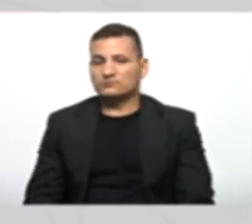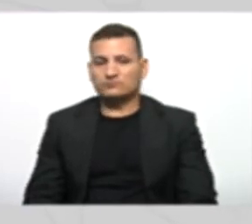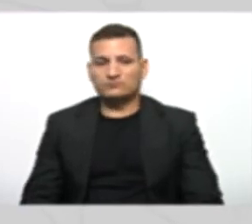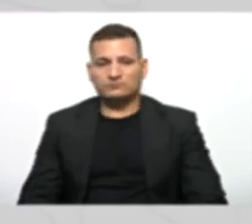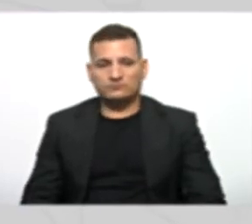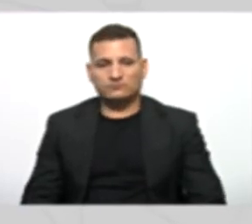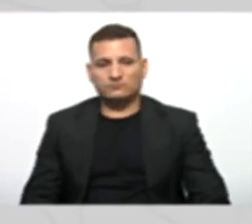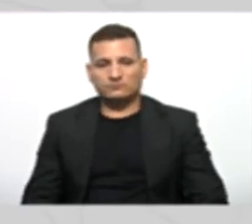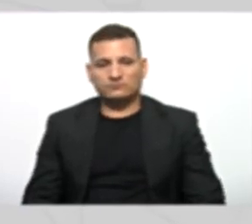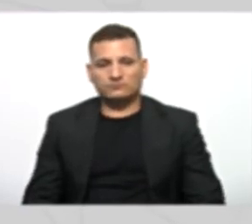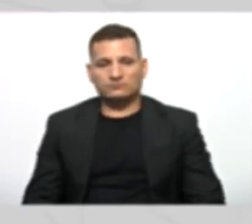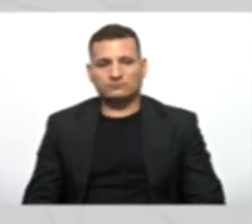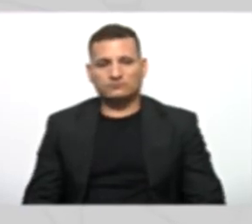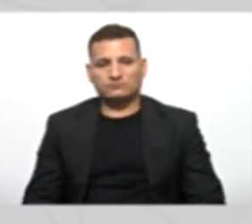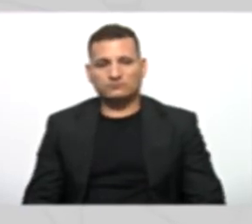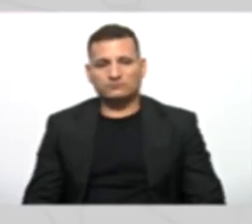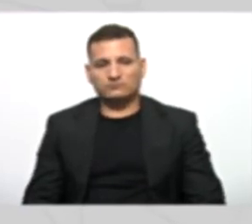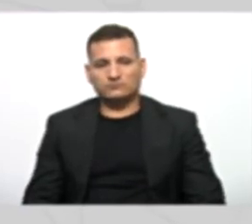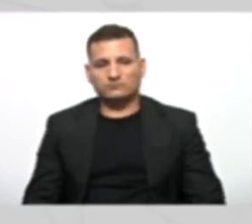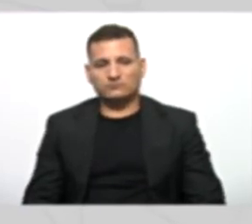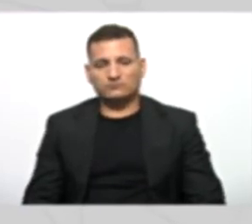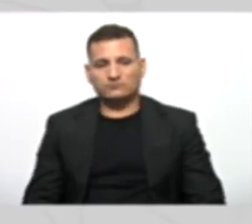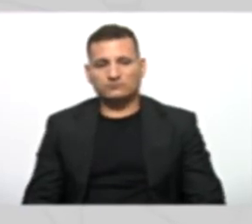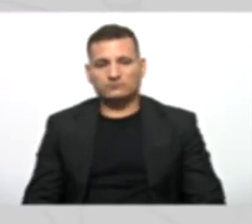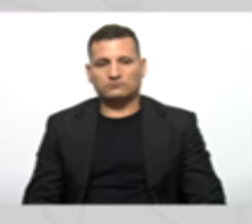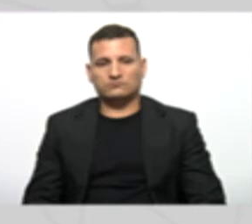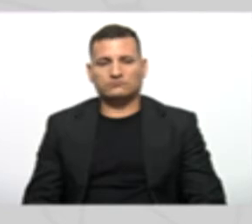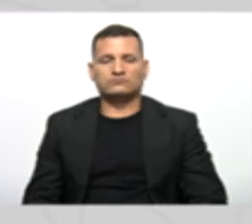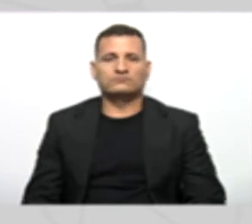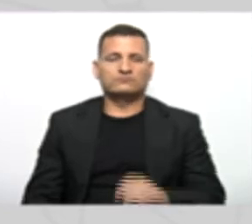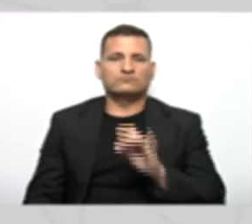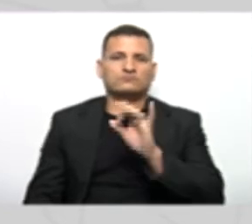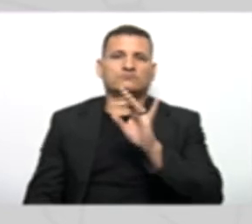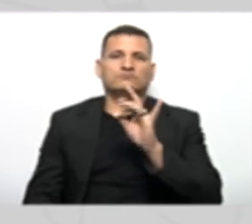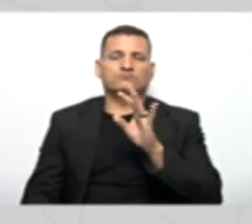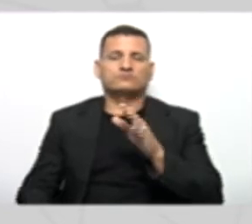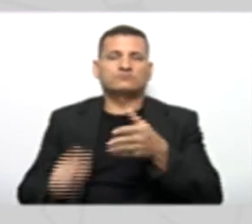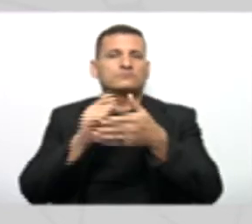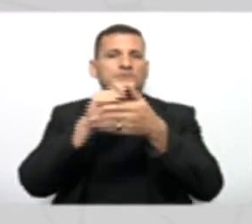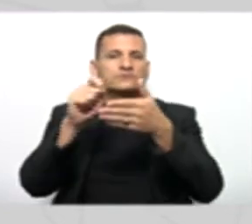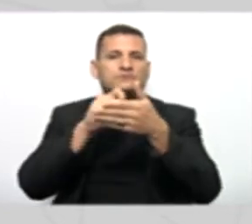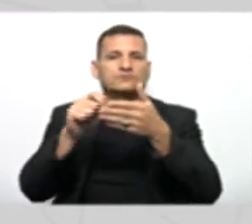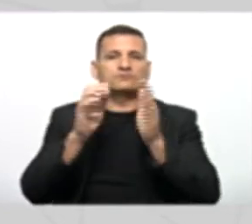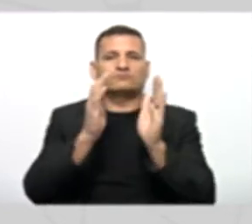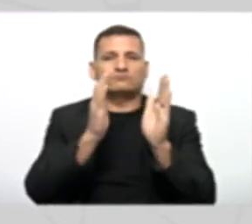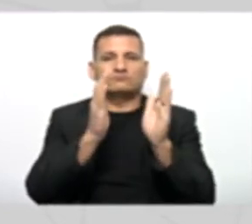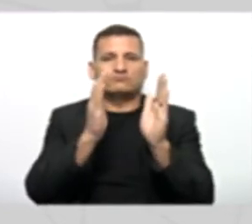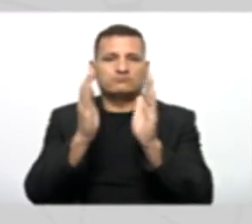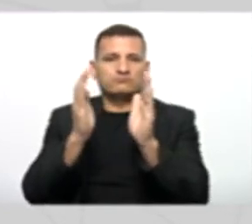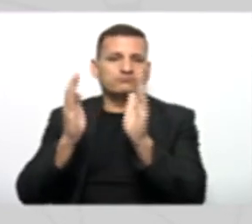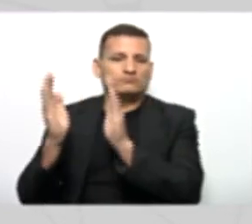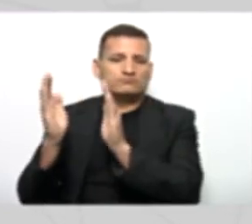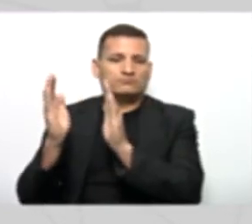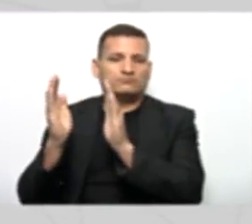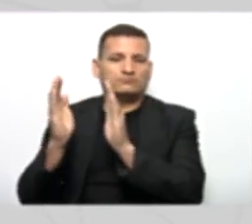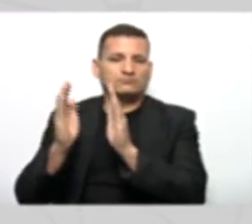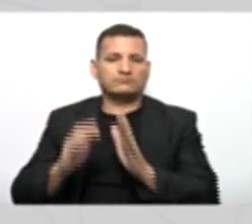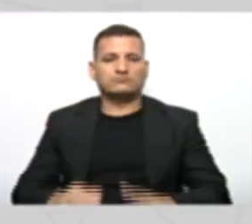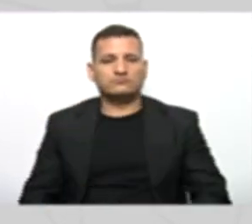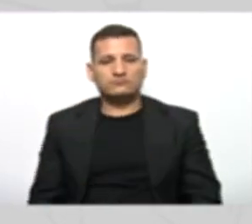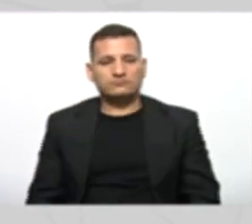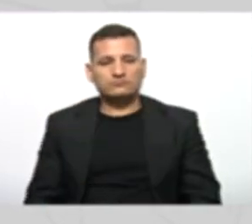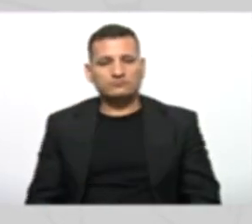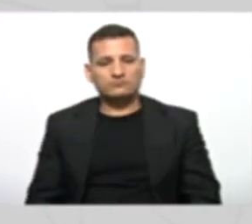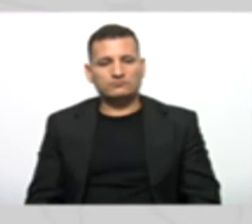alguns polos Identificaram que está tendo Um cortezinho Pelo limite do quadro Só chegar um pouquinho Mais para o lado Para eles